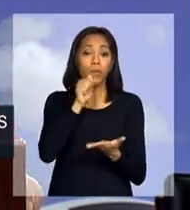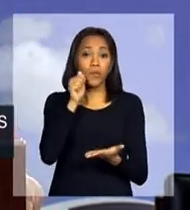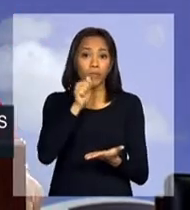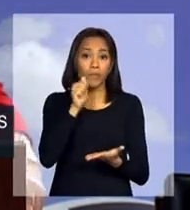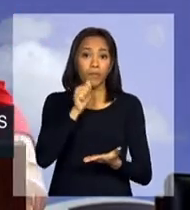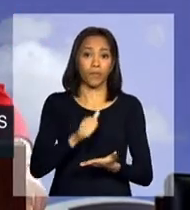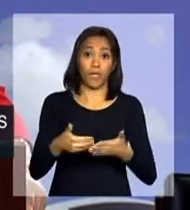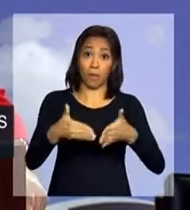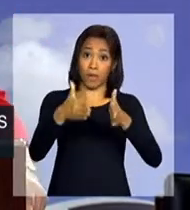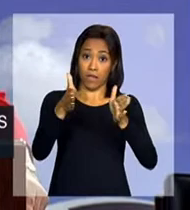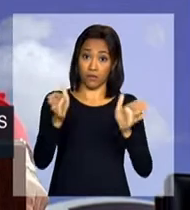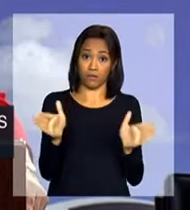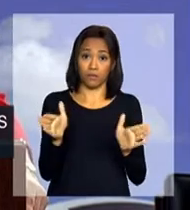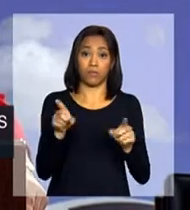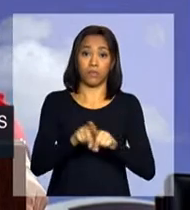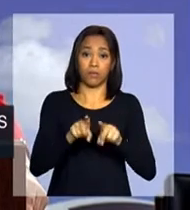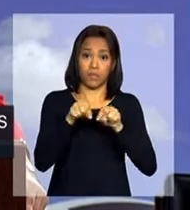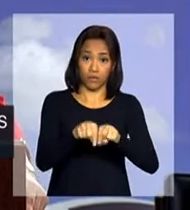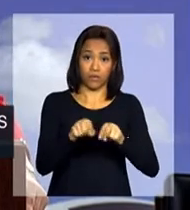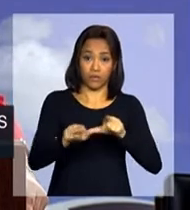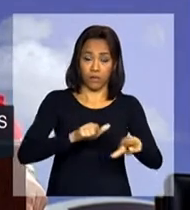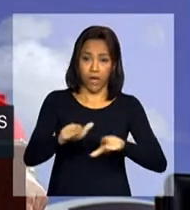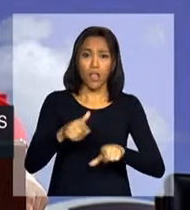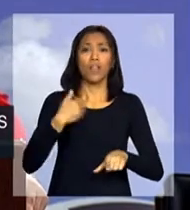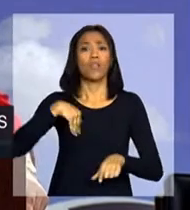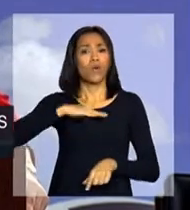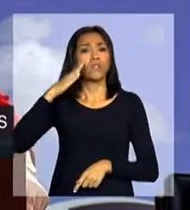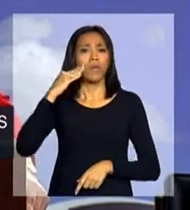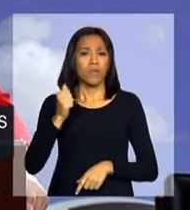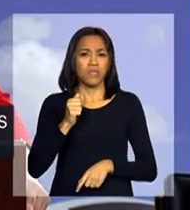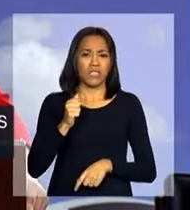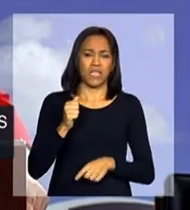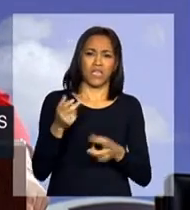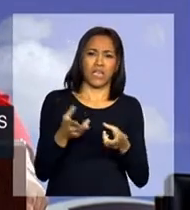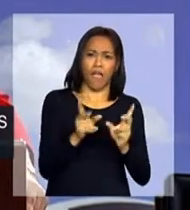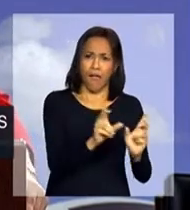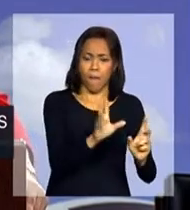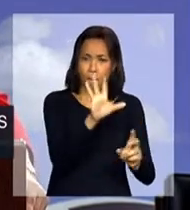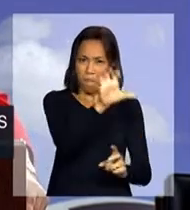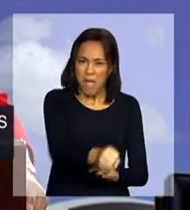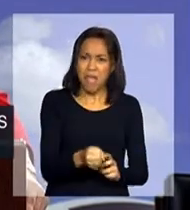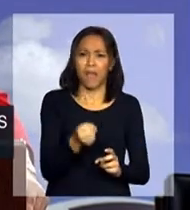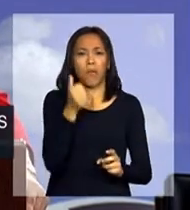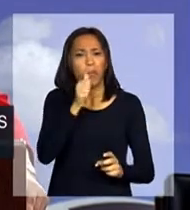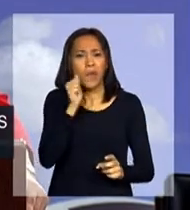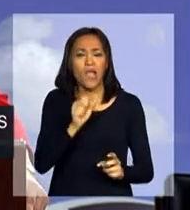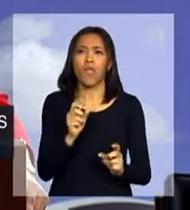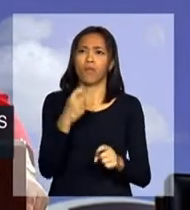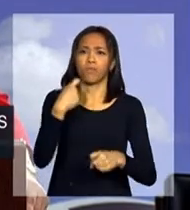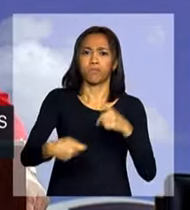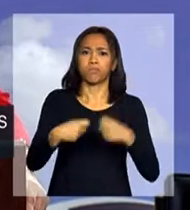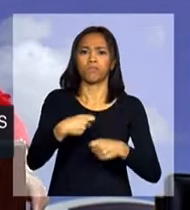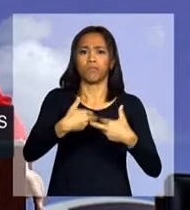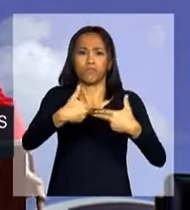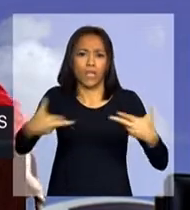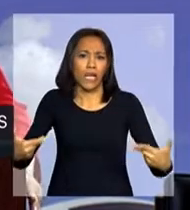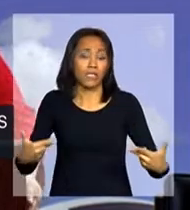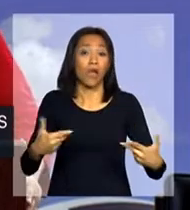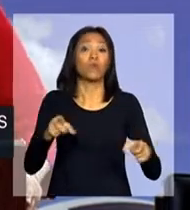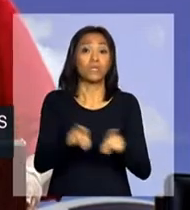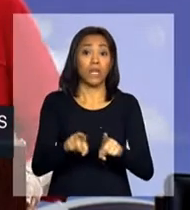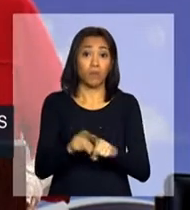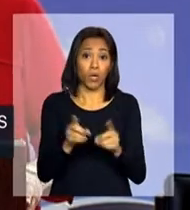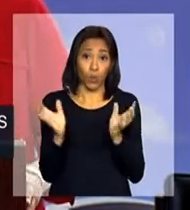Nós sabemos que o tráfico sexual ou o uso por máfias organizadas de